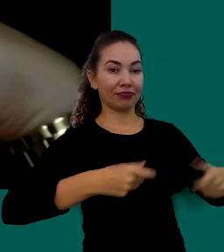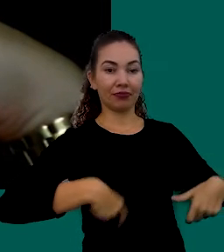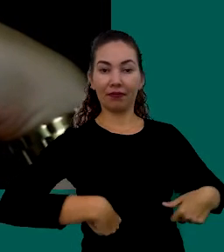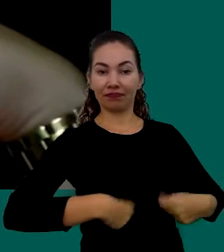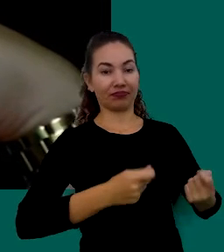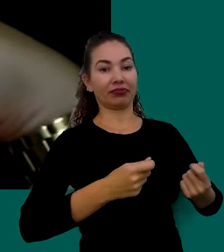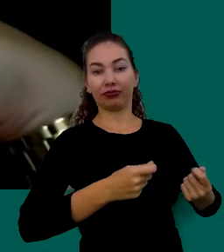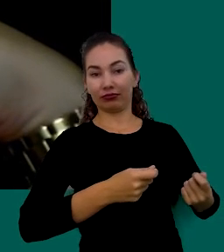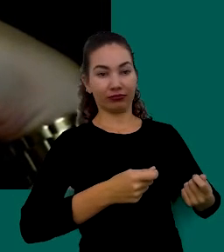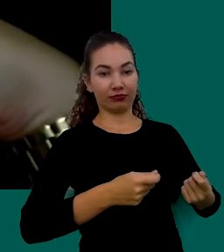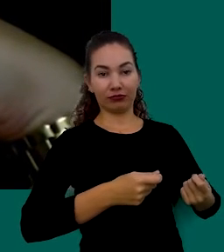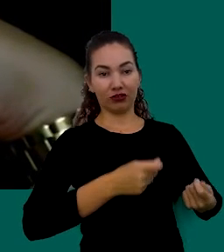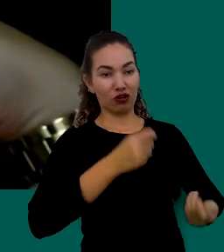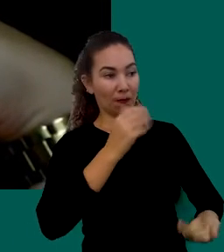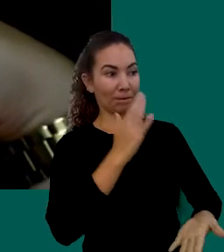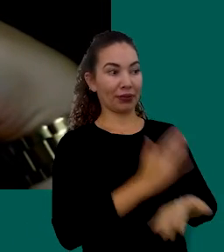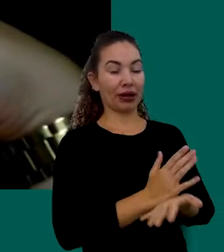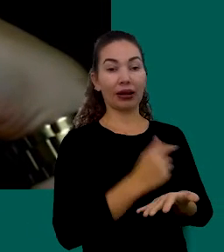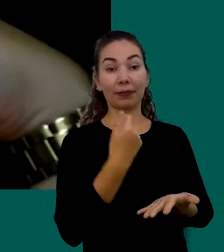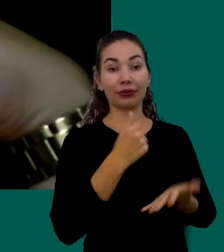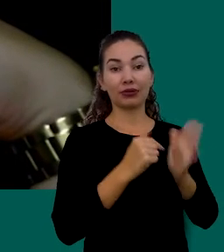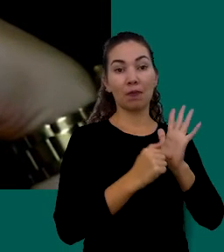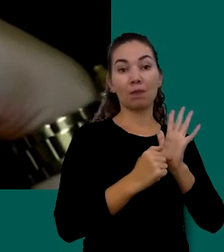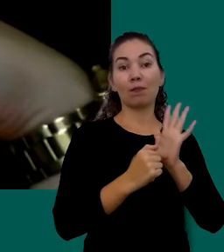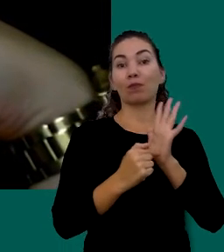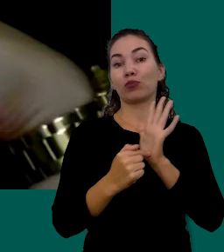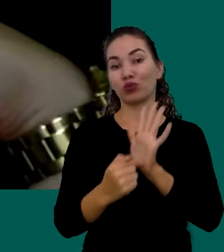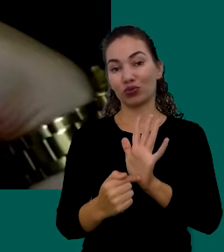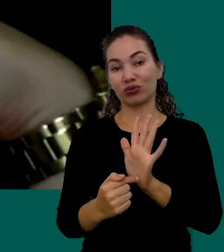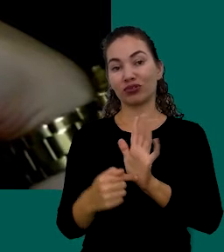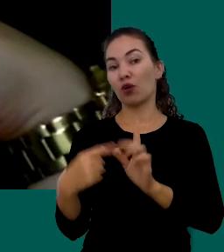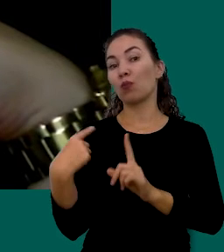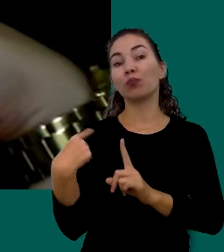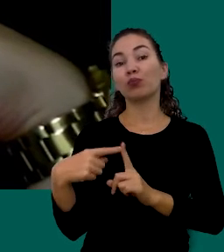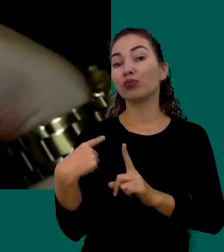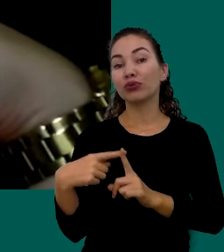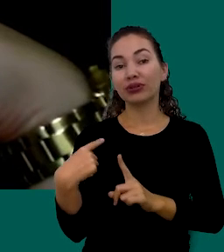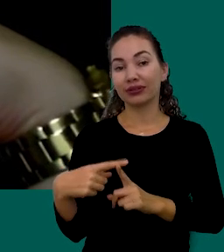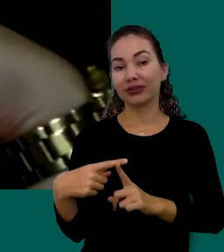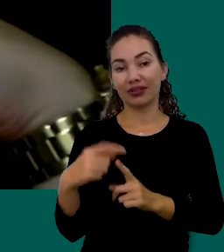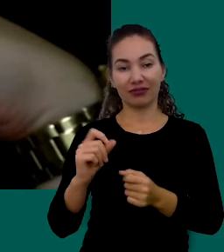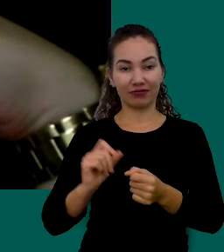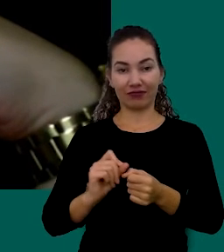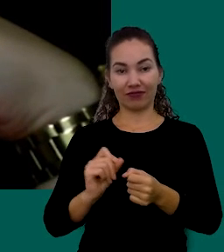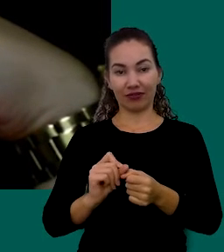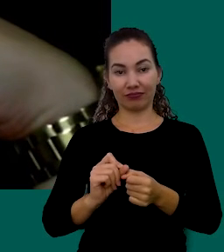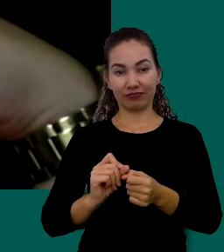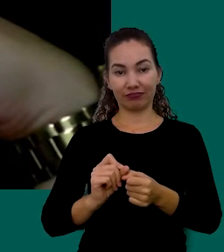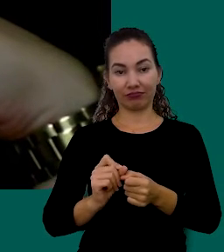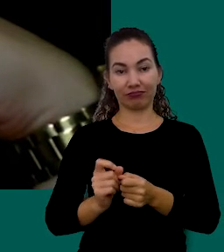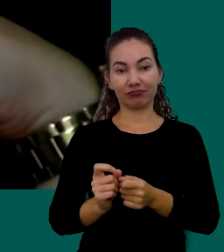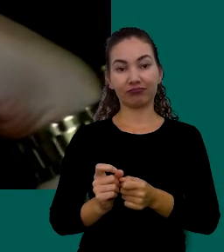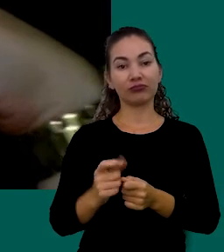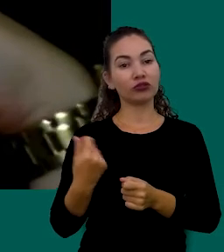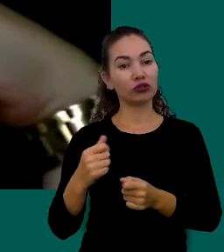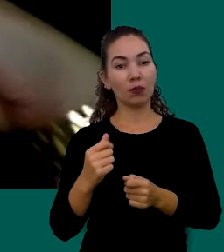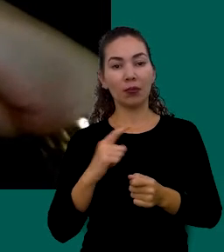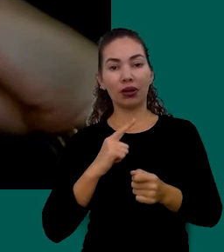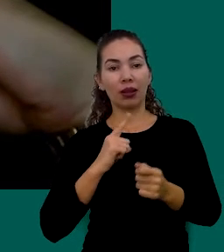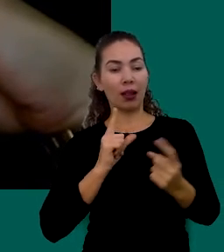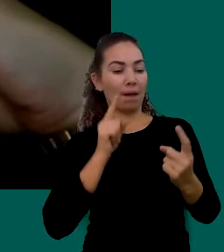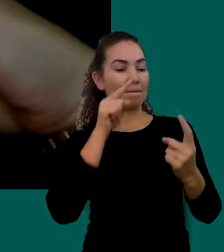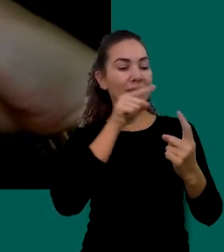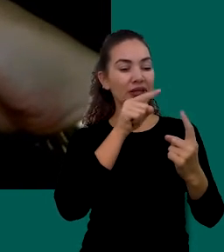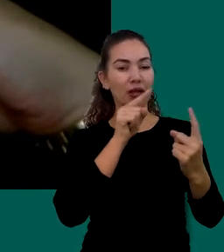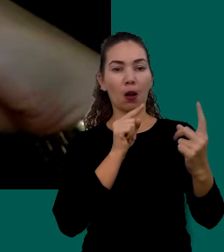Radical Sem Mostrar A Razão Pela Qual Se Faz Isso Nem Estabelecer Metas